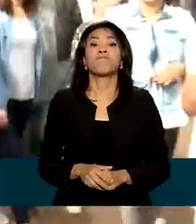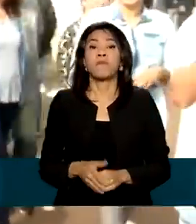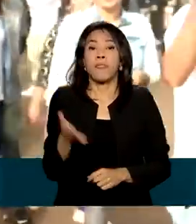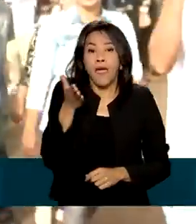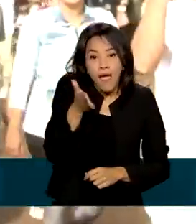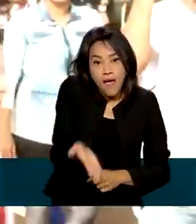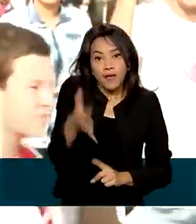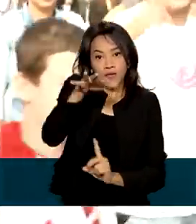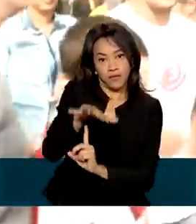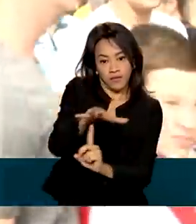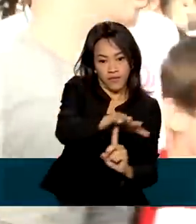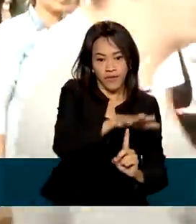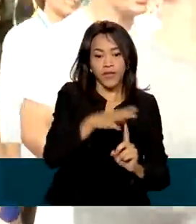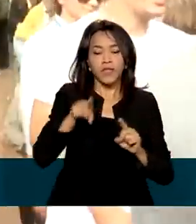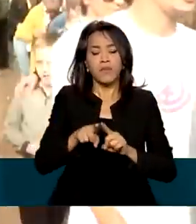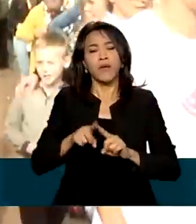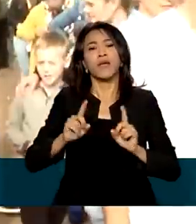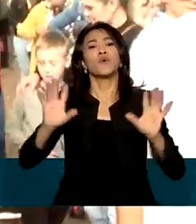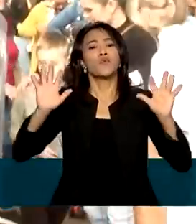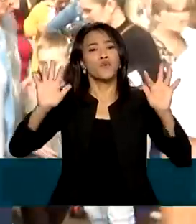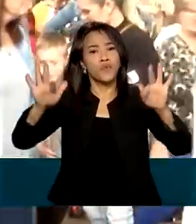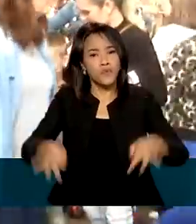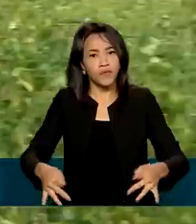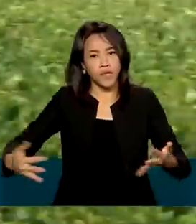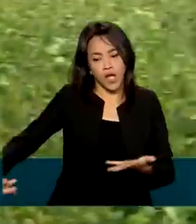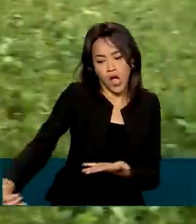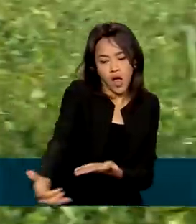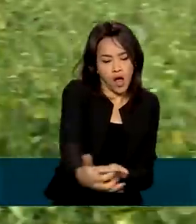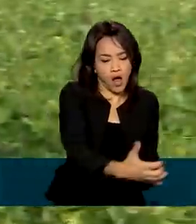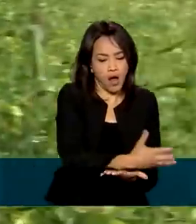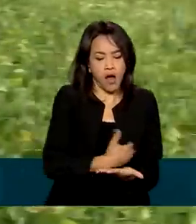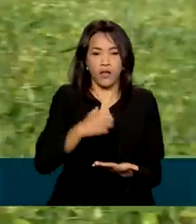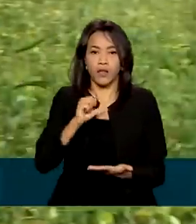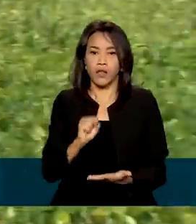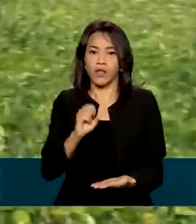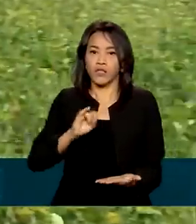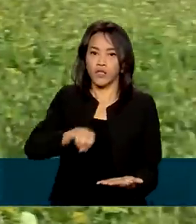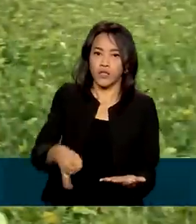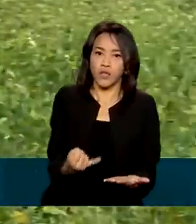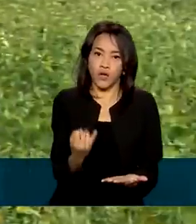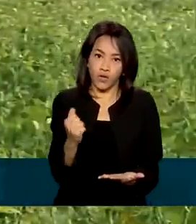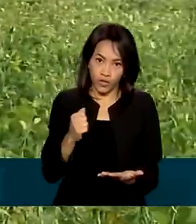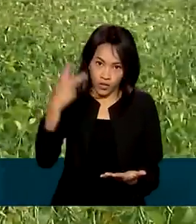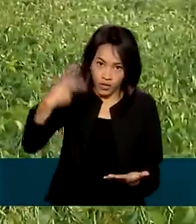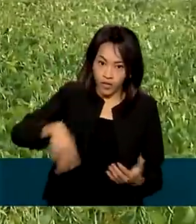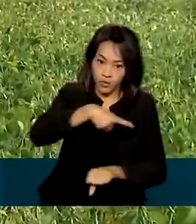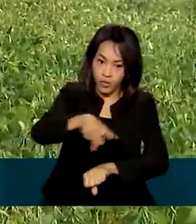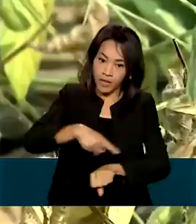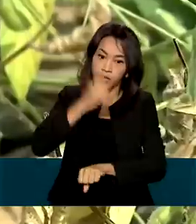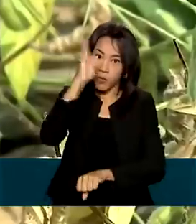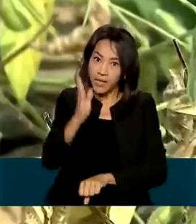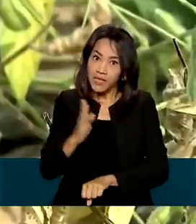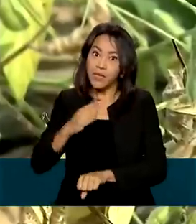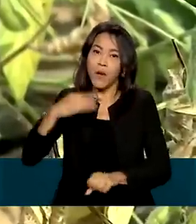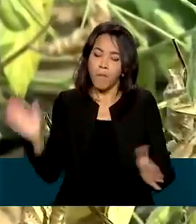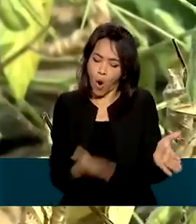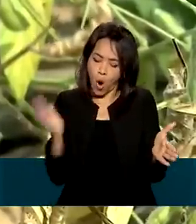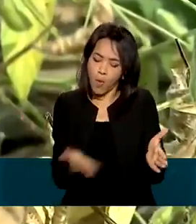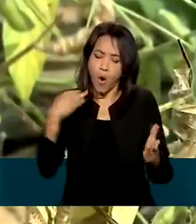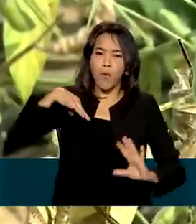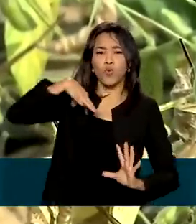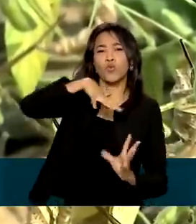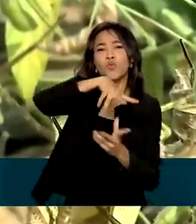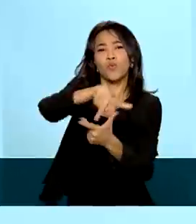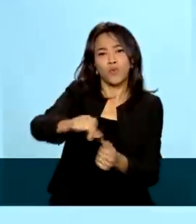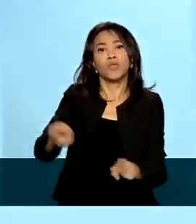marcou o encerramento da colheita da soja em todo o país. O Brasil é o maior produtor do grão no mundo e é também o